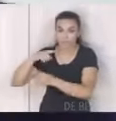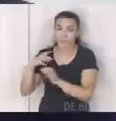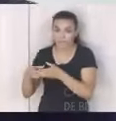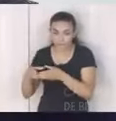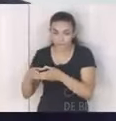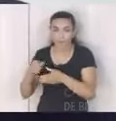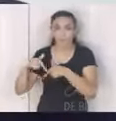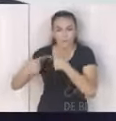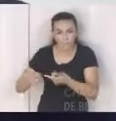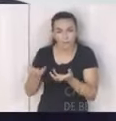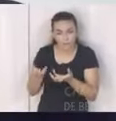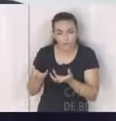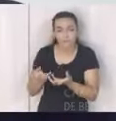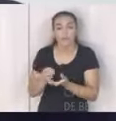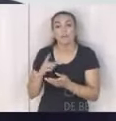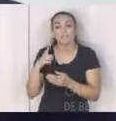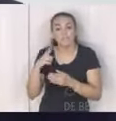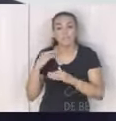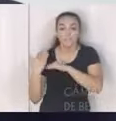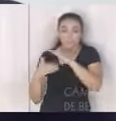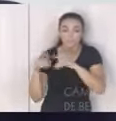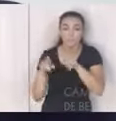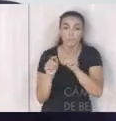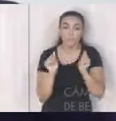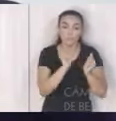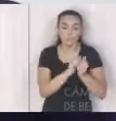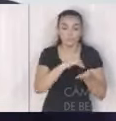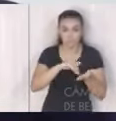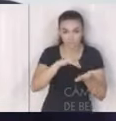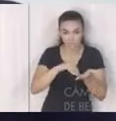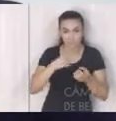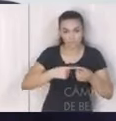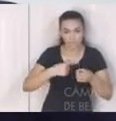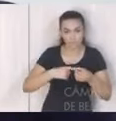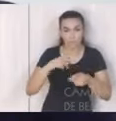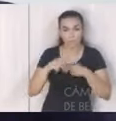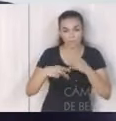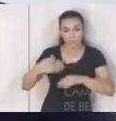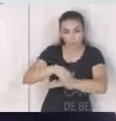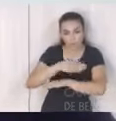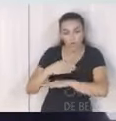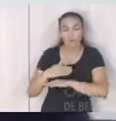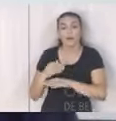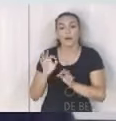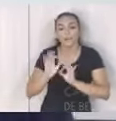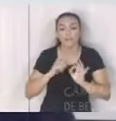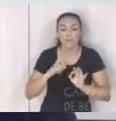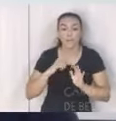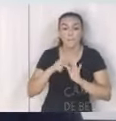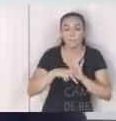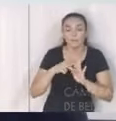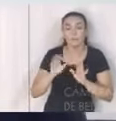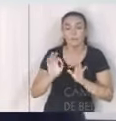e estamos desenvolvendo junto com a Secretaria Municipal de Política Urbana um plano com o escritório